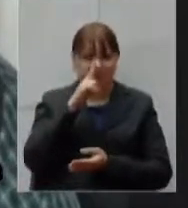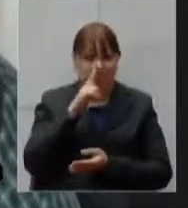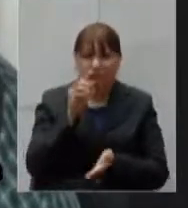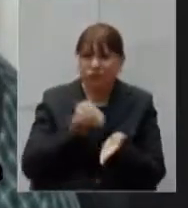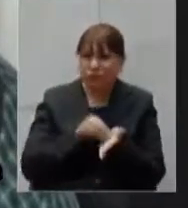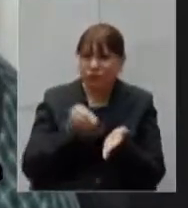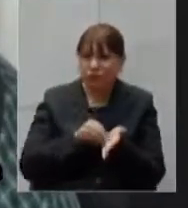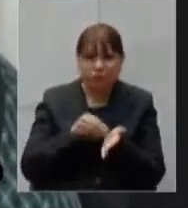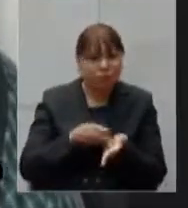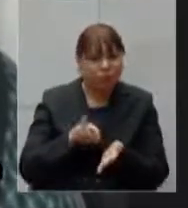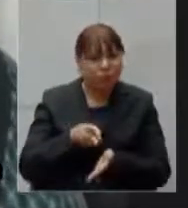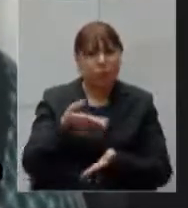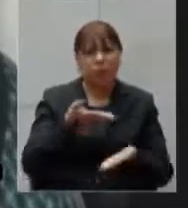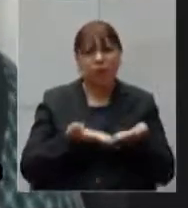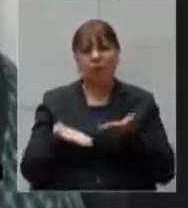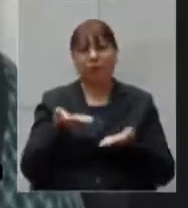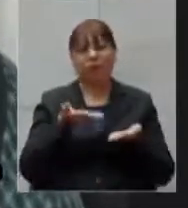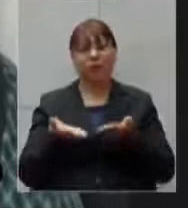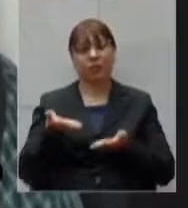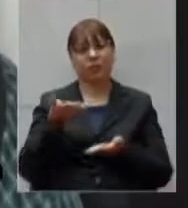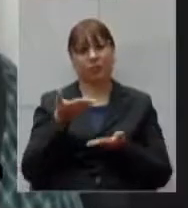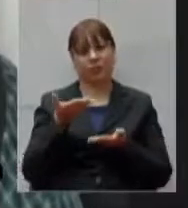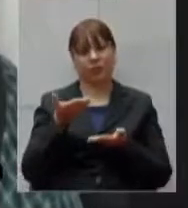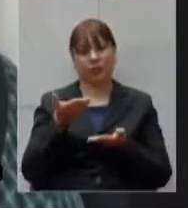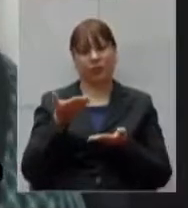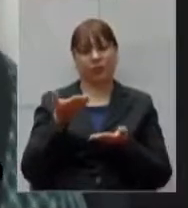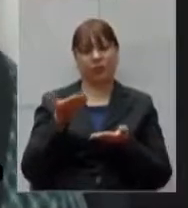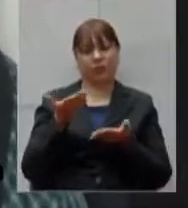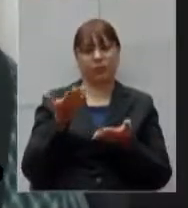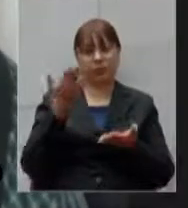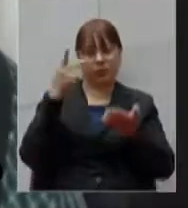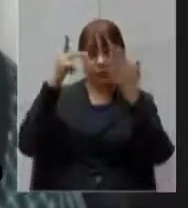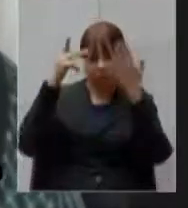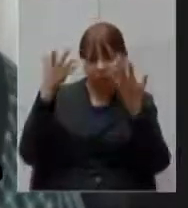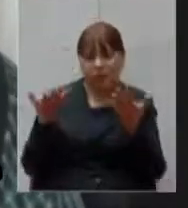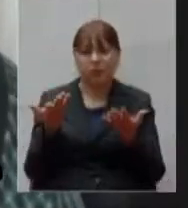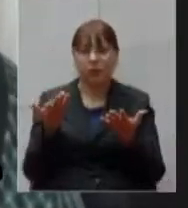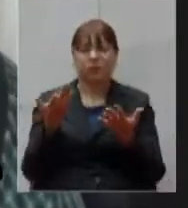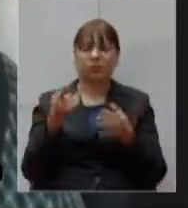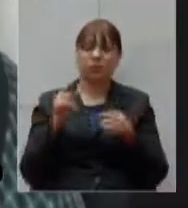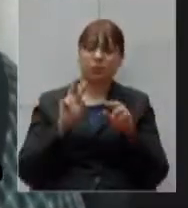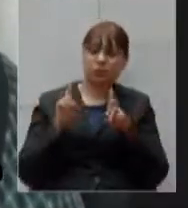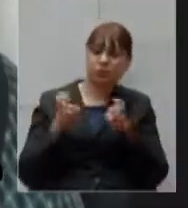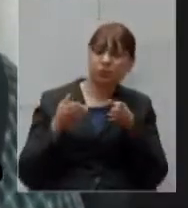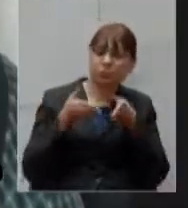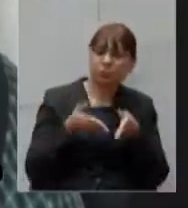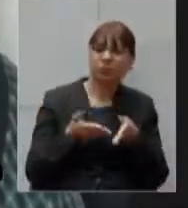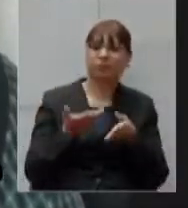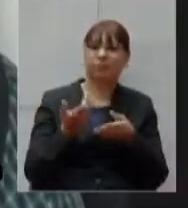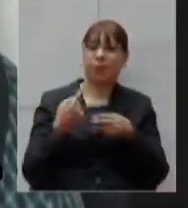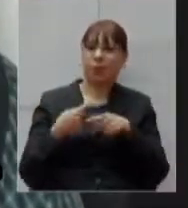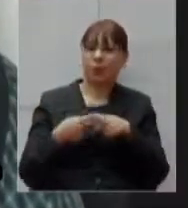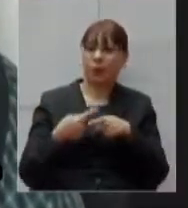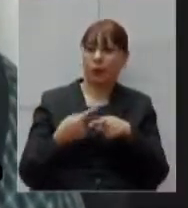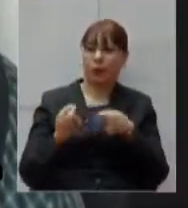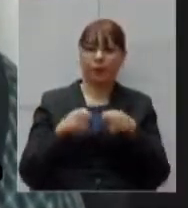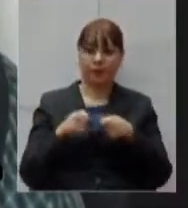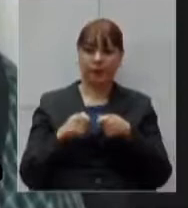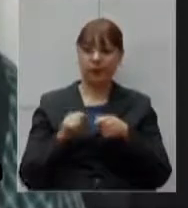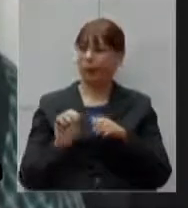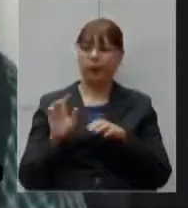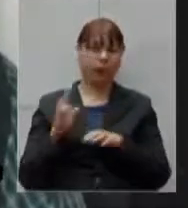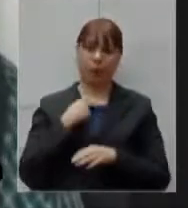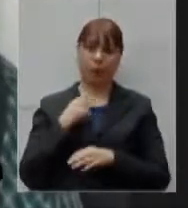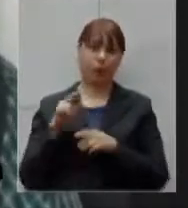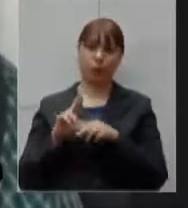psiquiátrico de centenas de pacientes sob a justificativa da necessidade de leitos para combater o covid-19